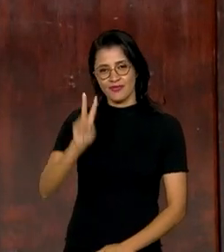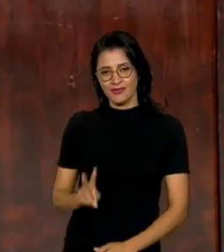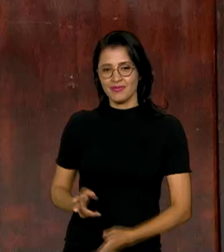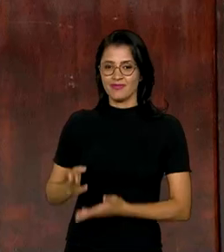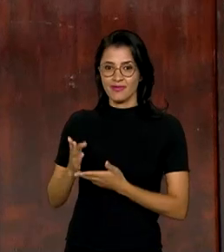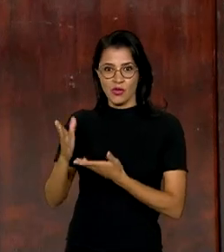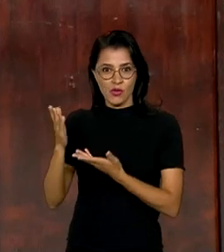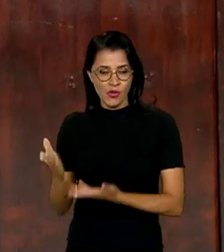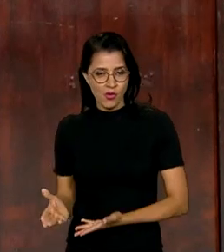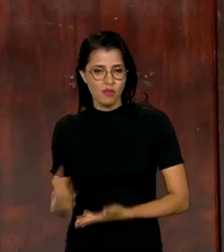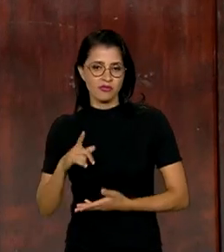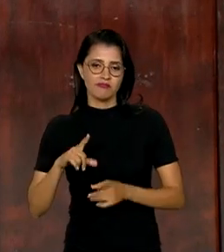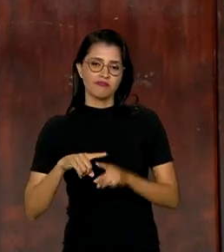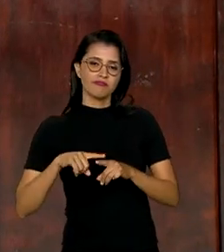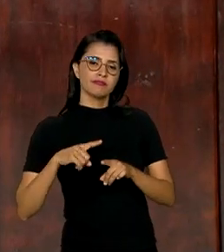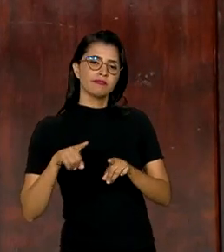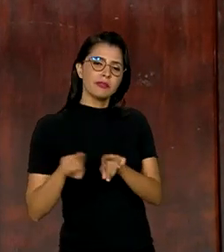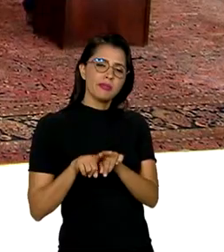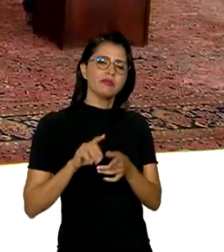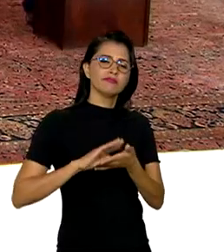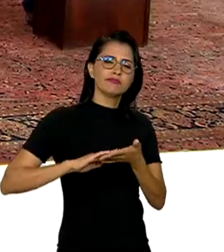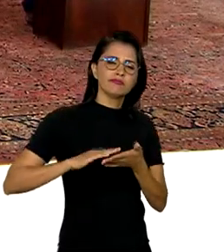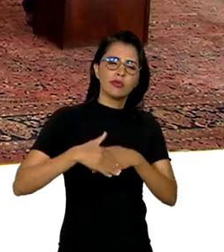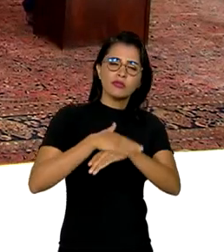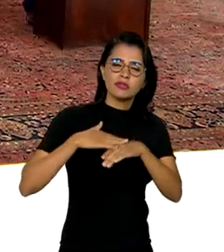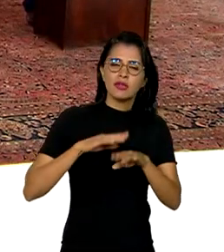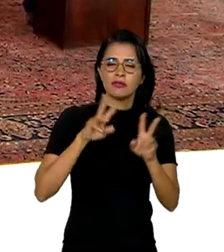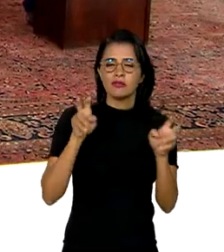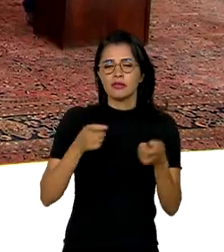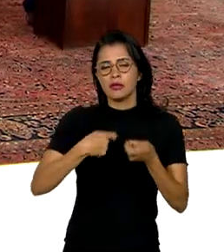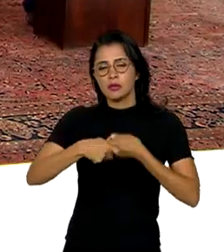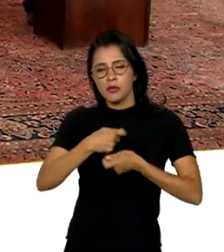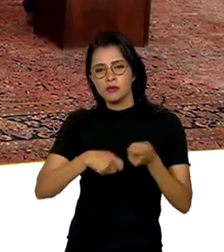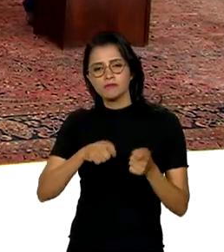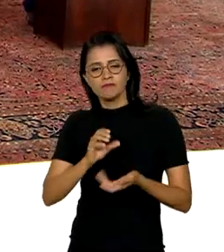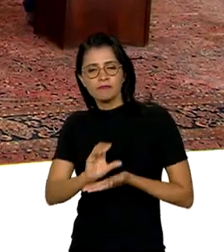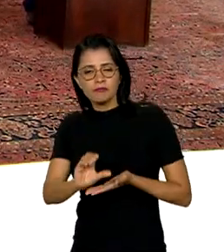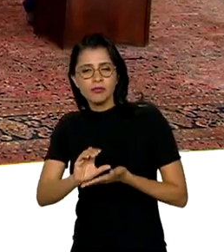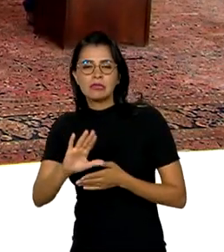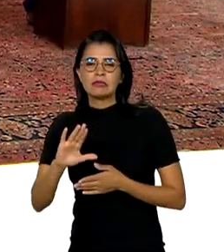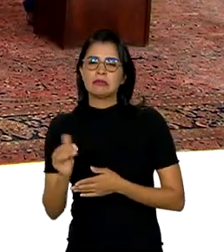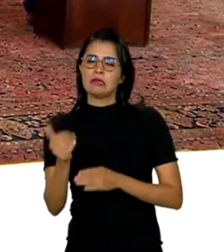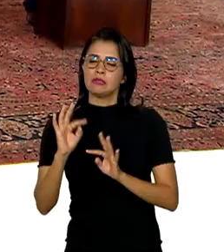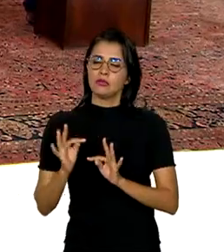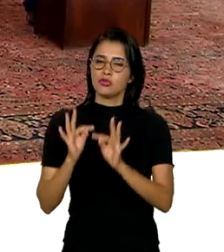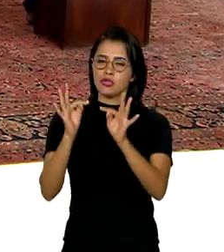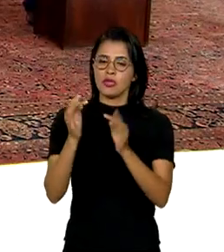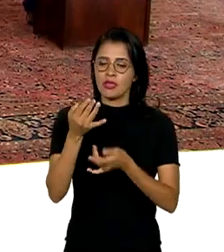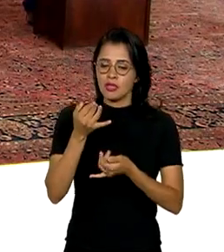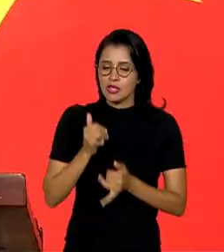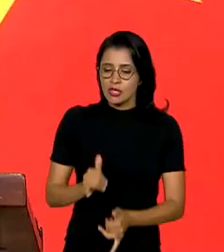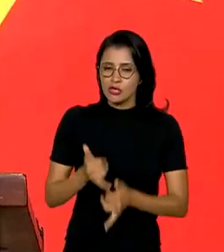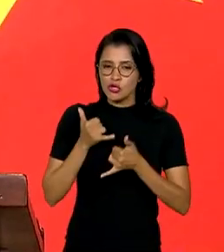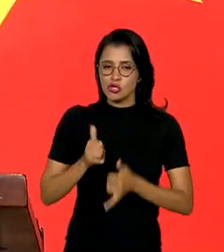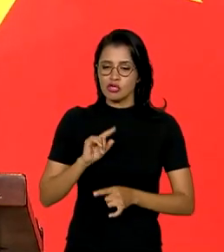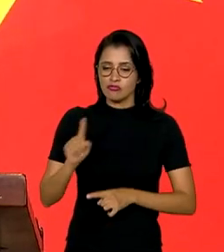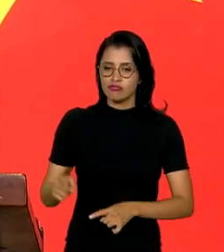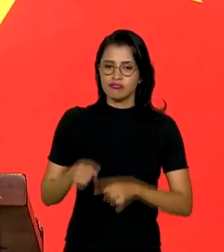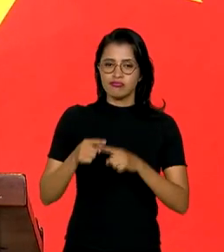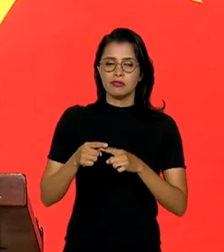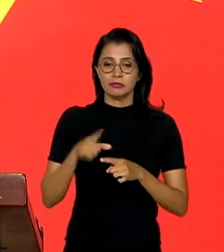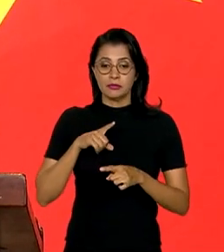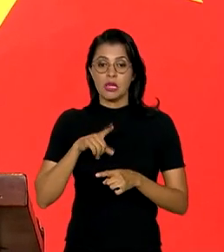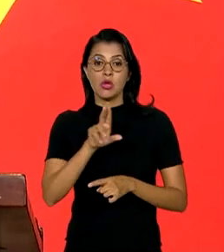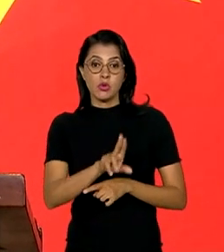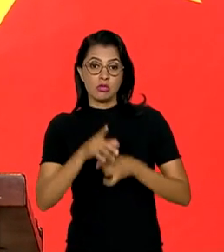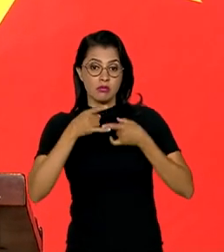Lin Xi, também conversaram sobre negócios, investimentos, ciência e tecnologia e energia renovável. Utilizando